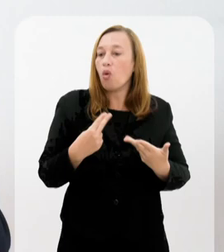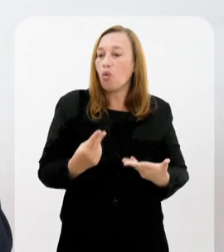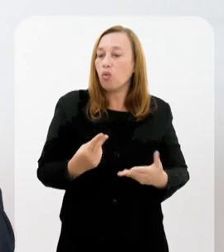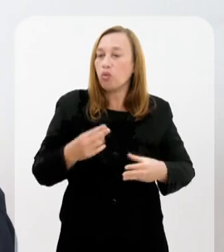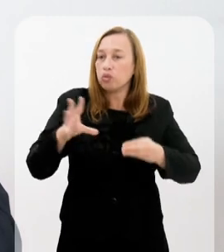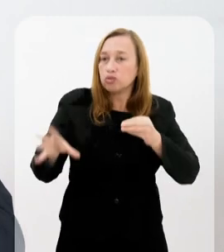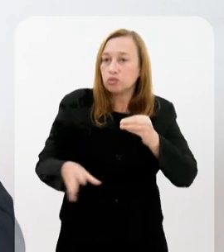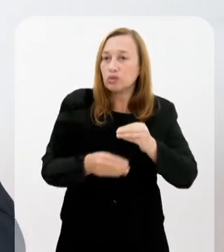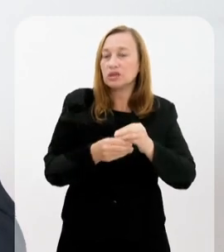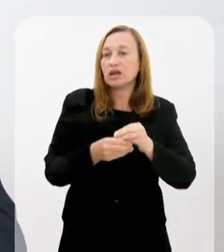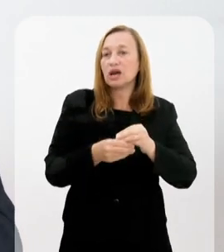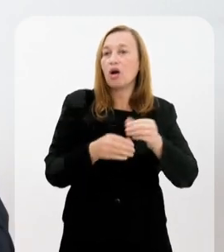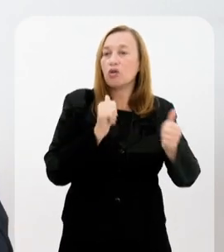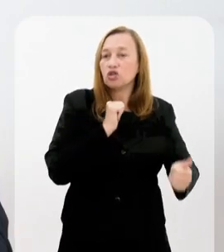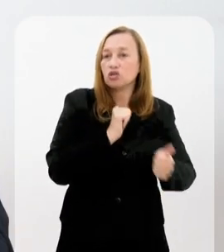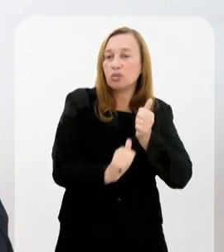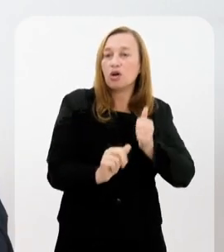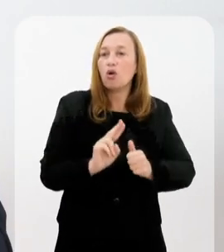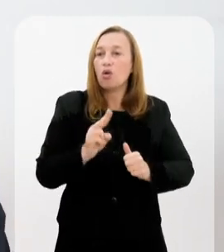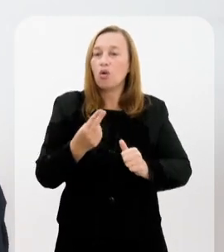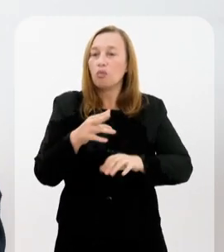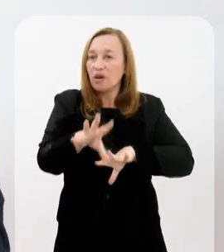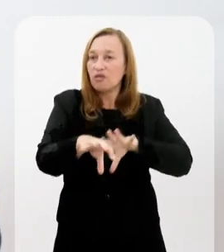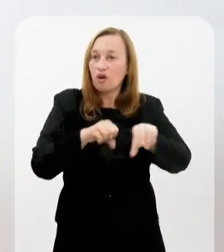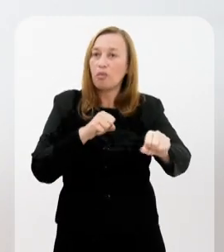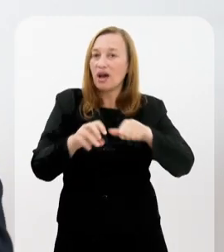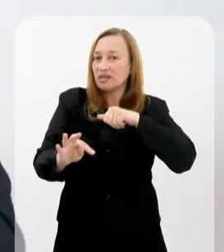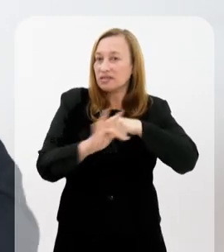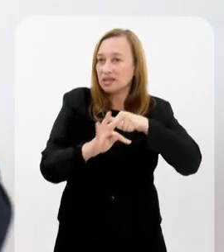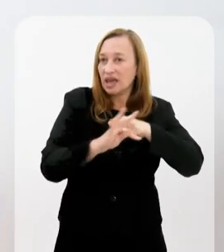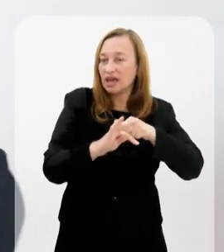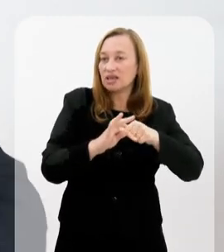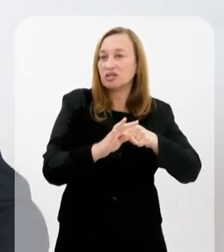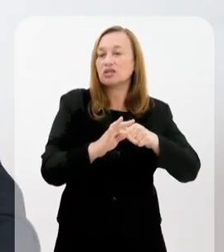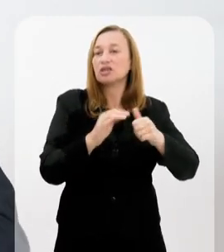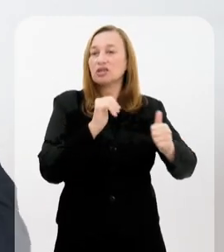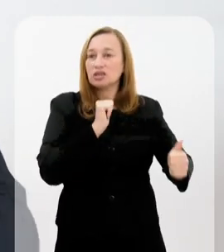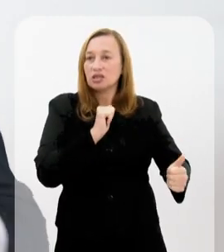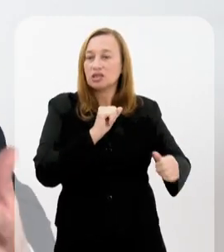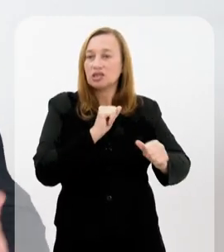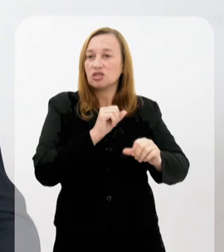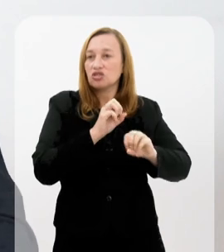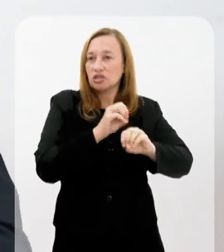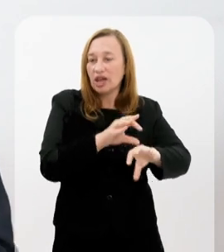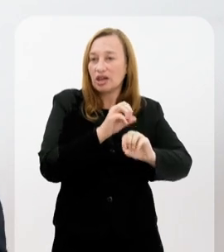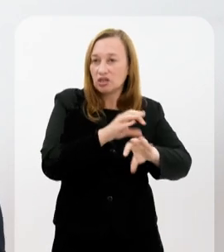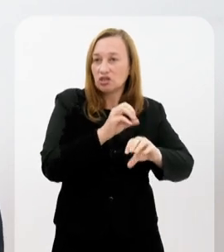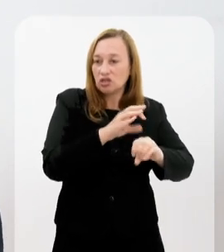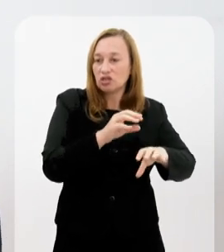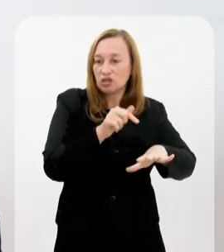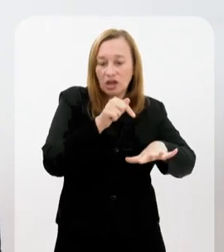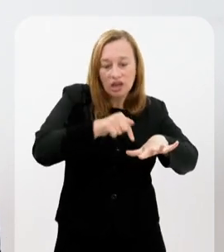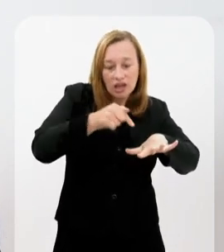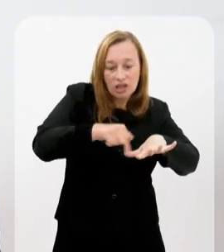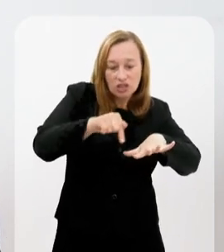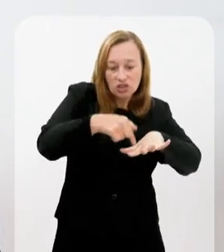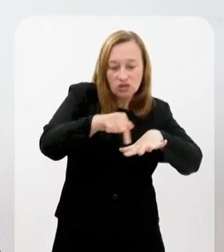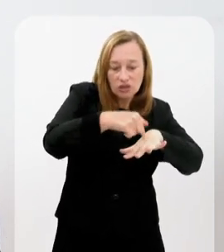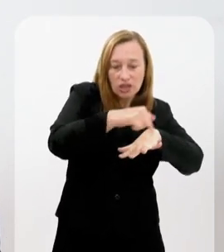Ou complementares ao esporte, ou para formar até técnicos em atividades esportivas, né? Ter